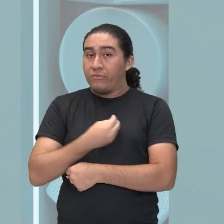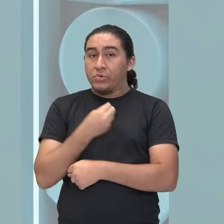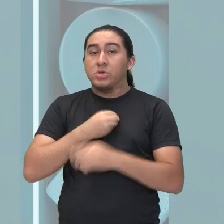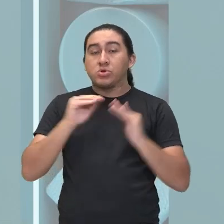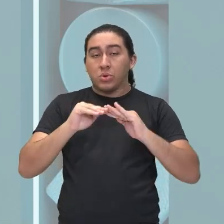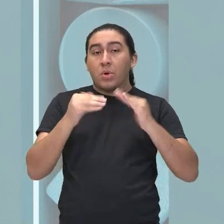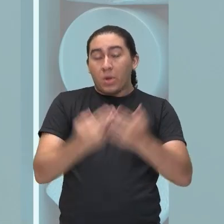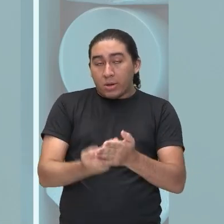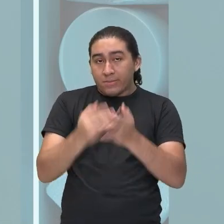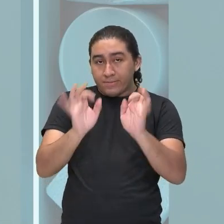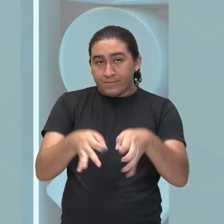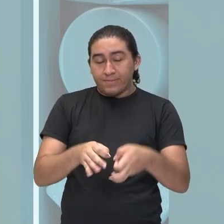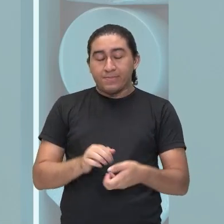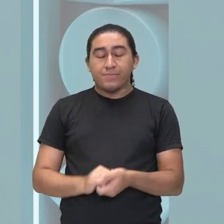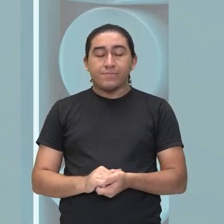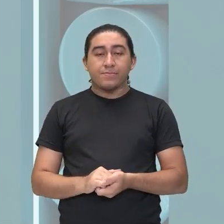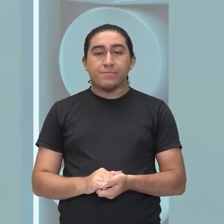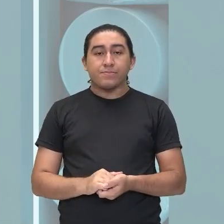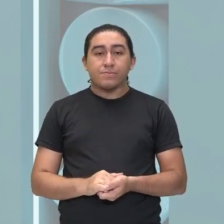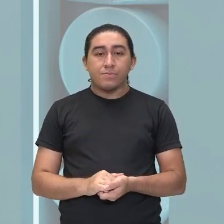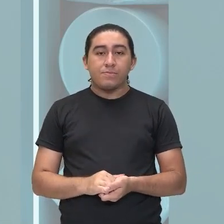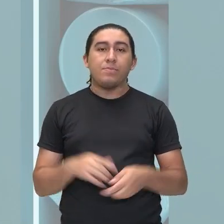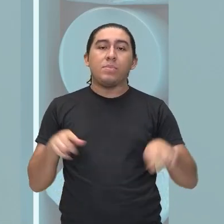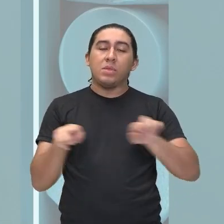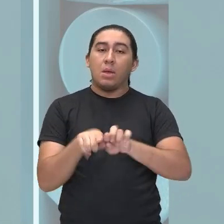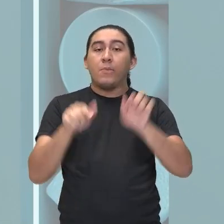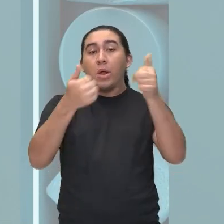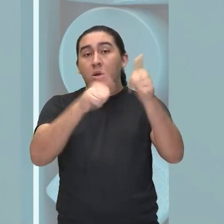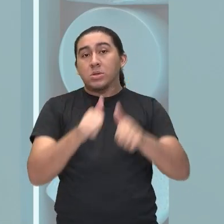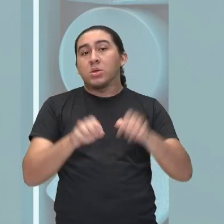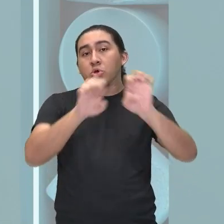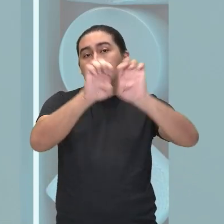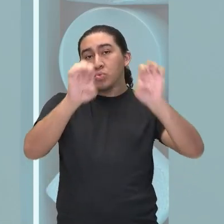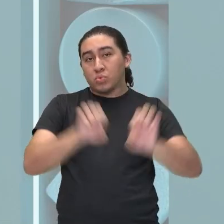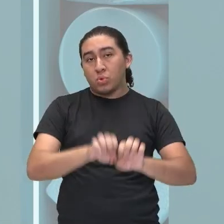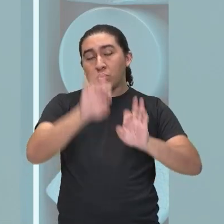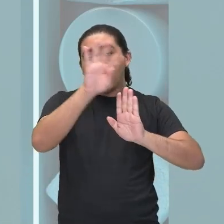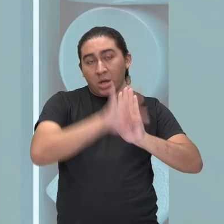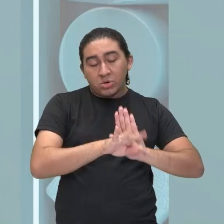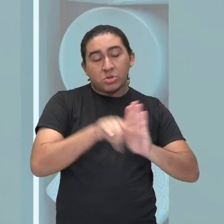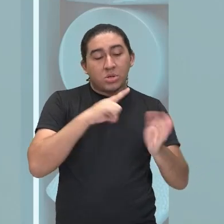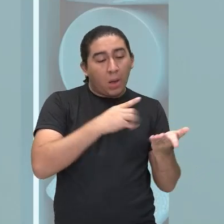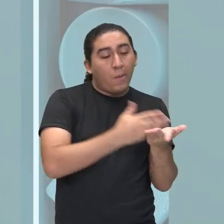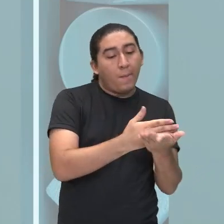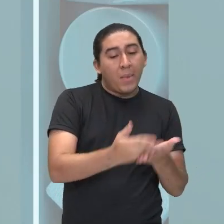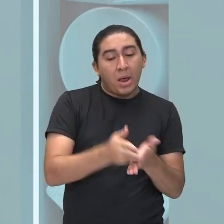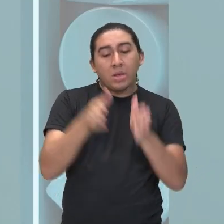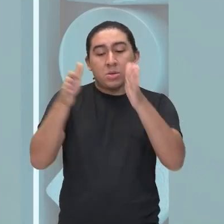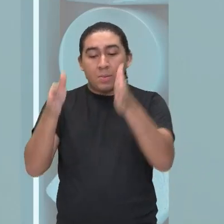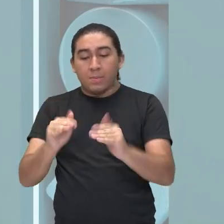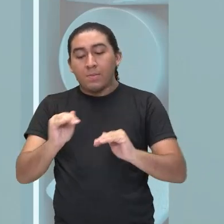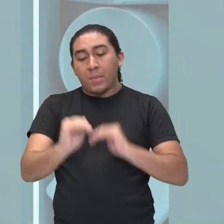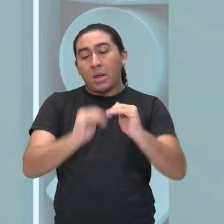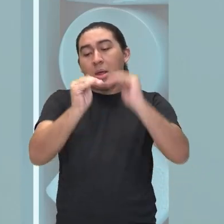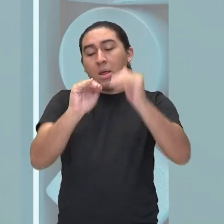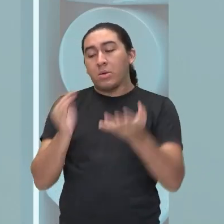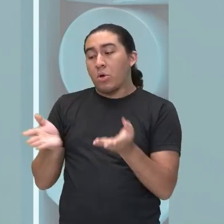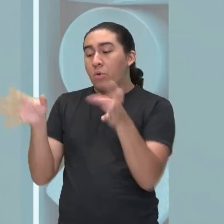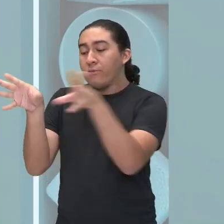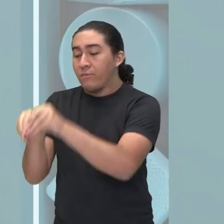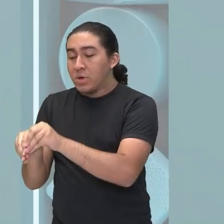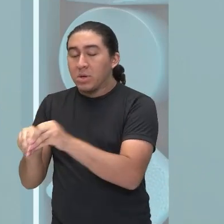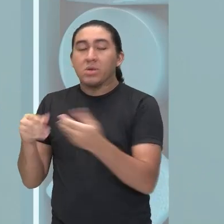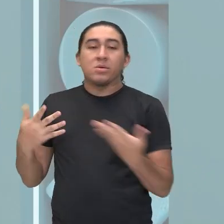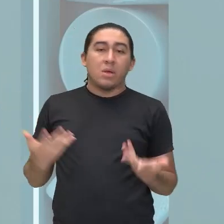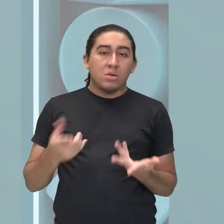ok? E observando bem a estrutura do texto, como já falei, o início, meio e o fim, introdução, desenvolvimento e conclusão, a